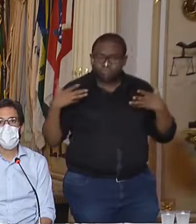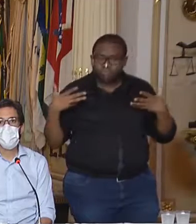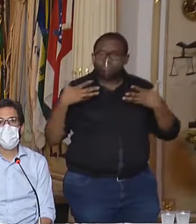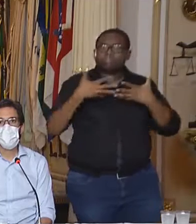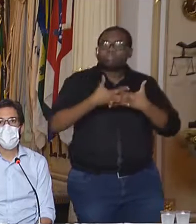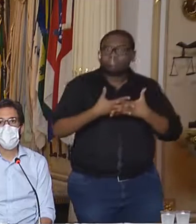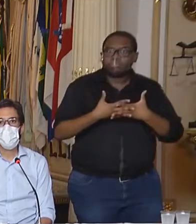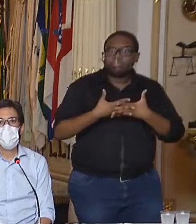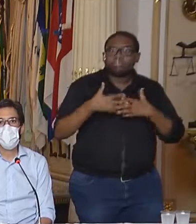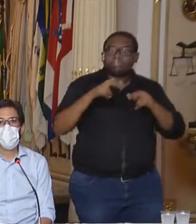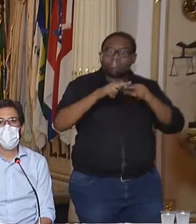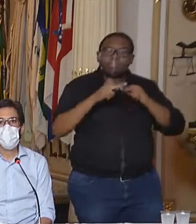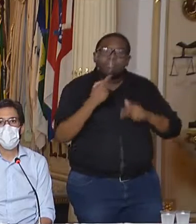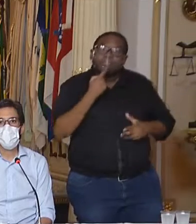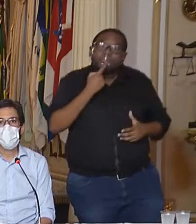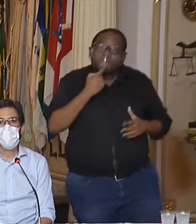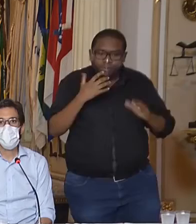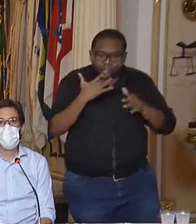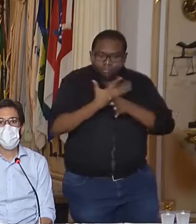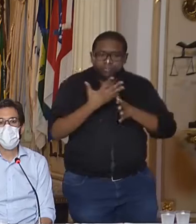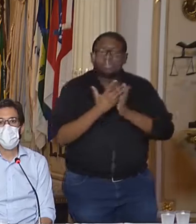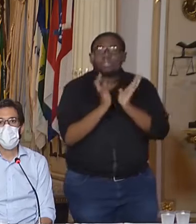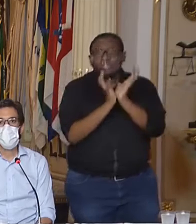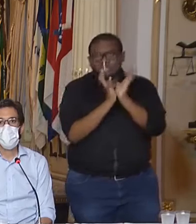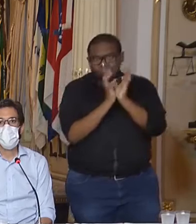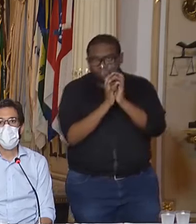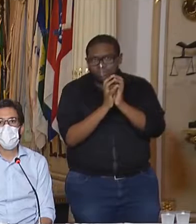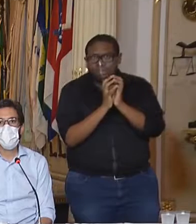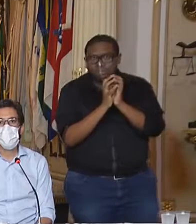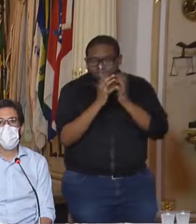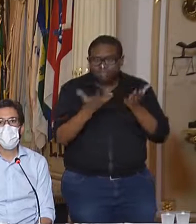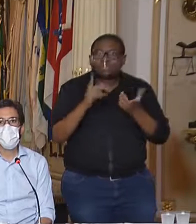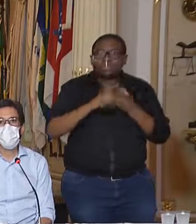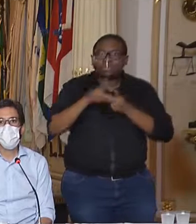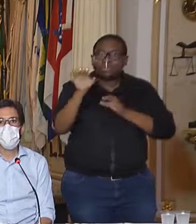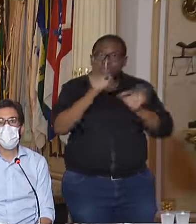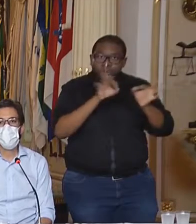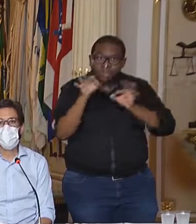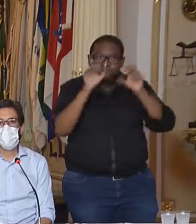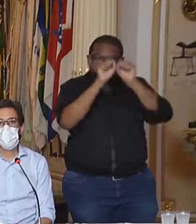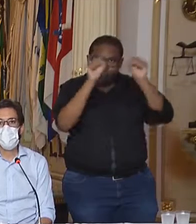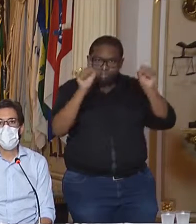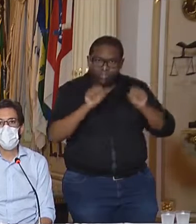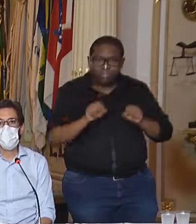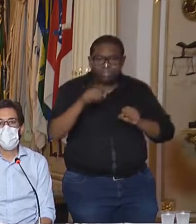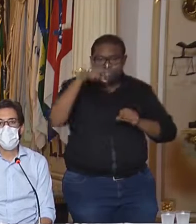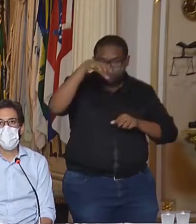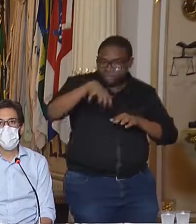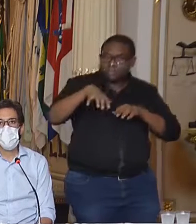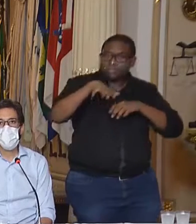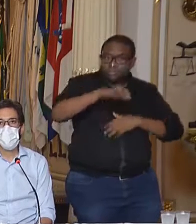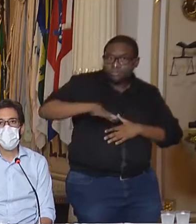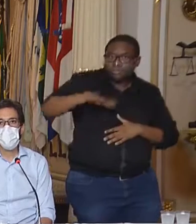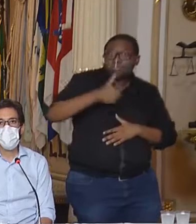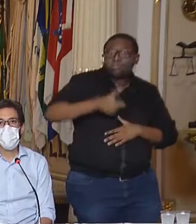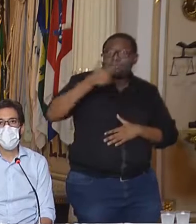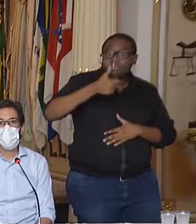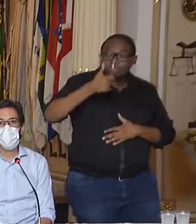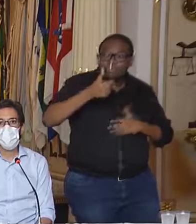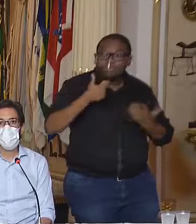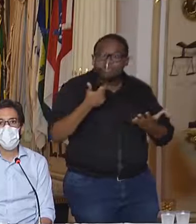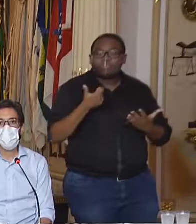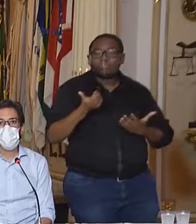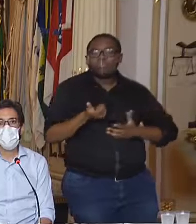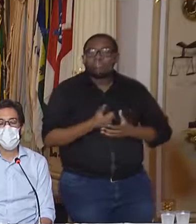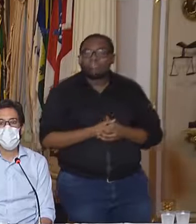região metropolitana do Recife e a organização do sistema na primeira macro-região dê conta